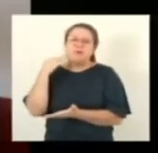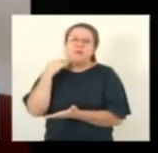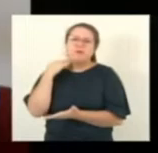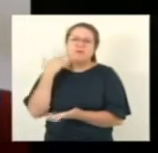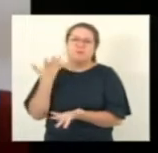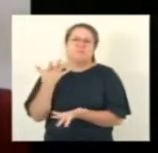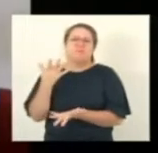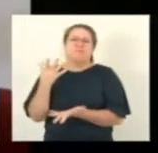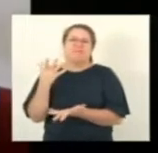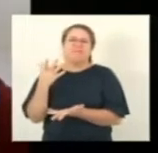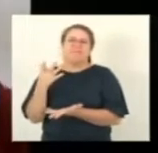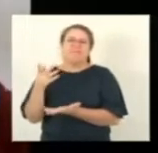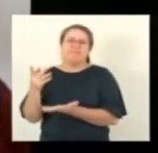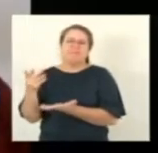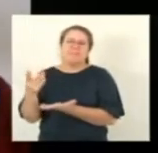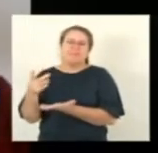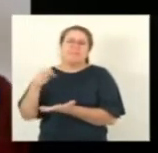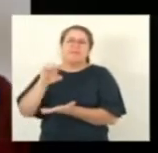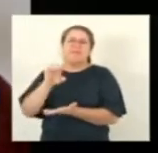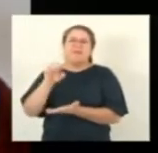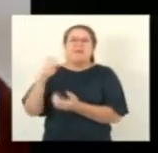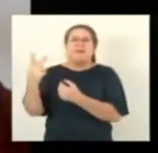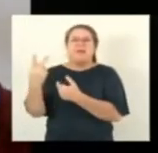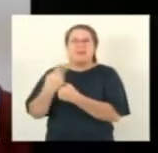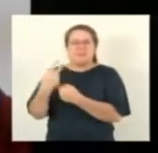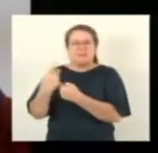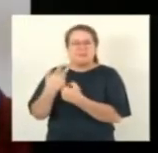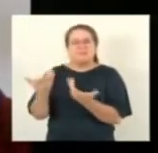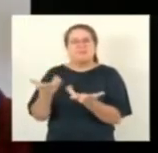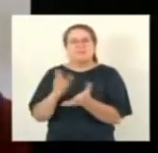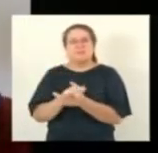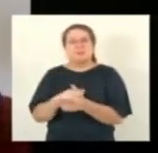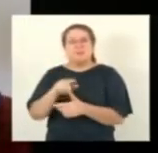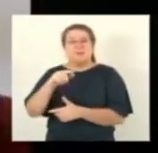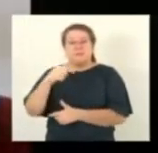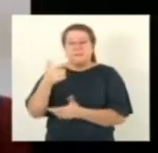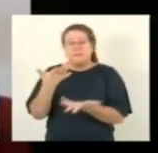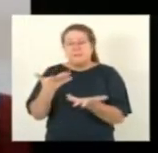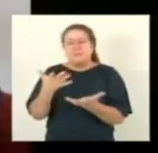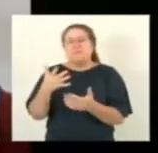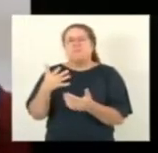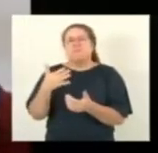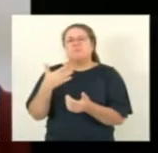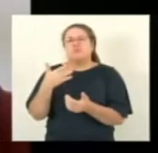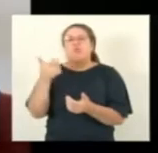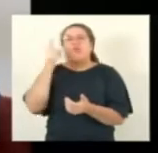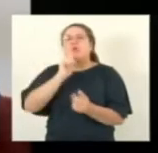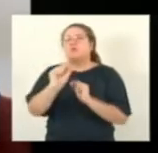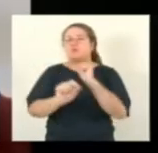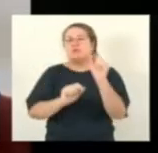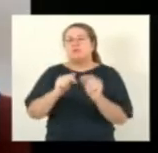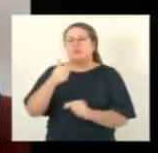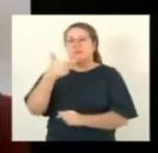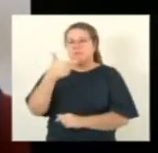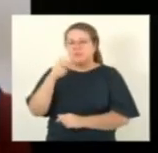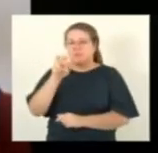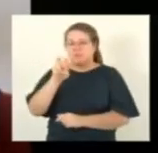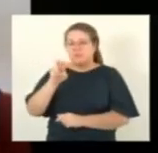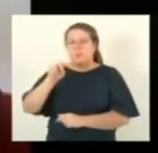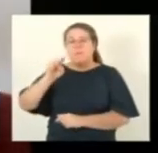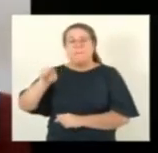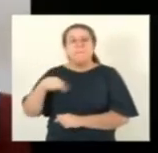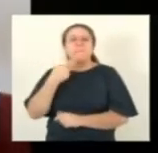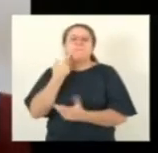e foi colocado à disposição da Prefeitura 25 milhões de reais. Infelizmente, até